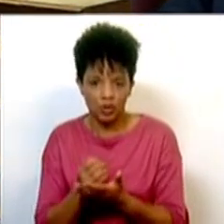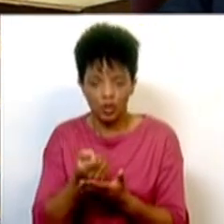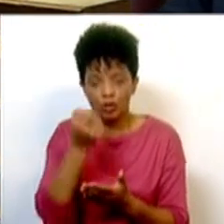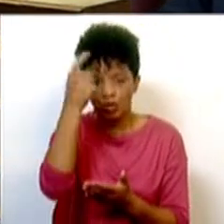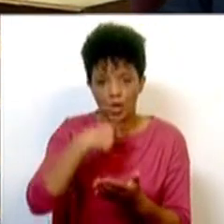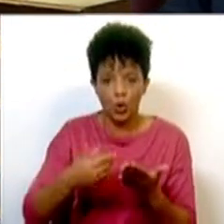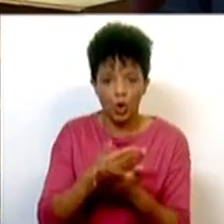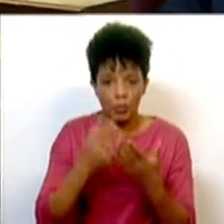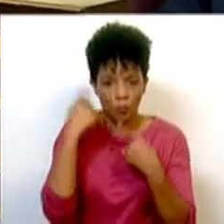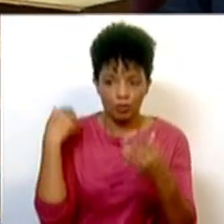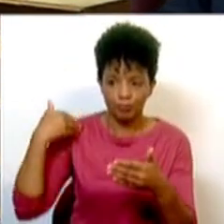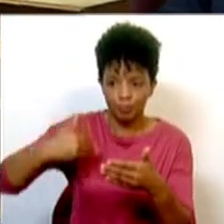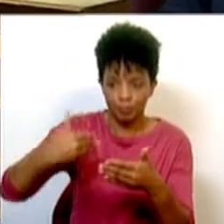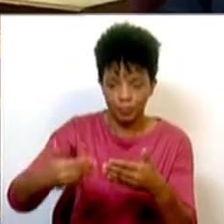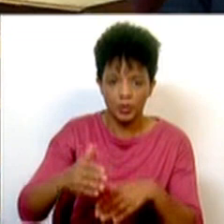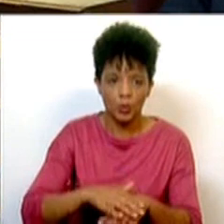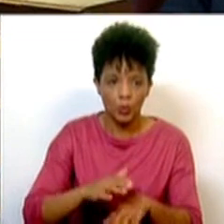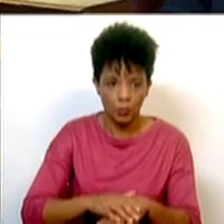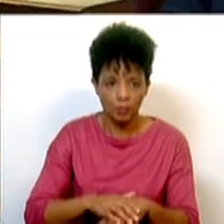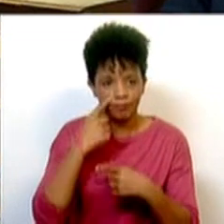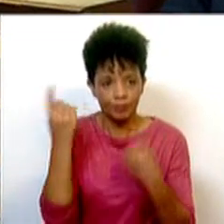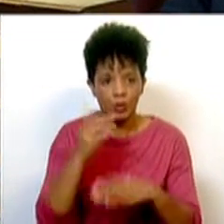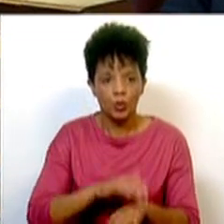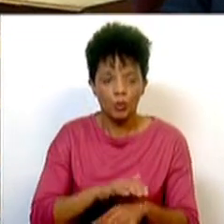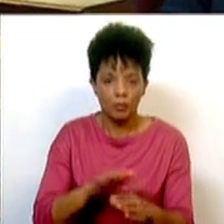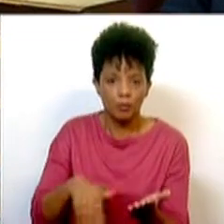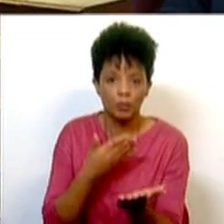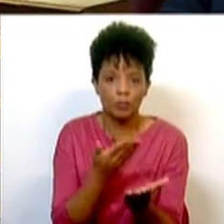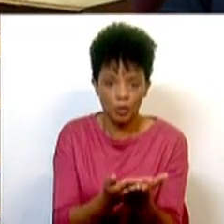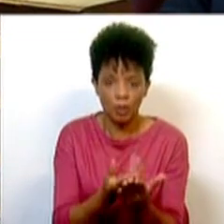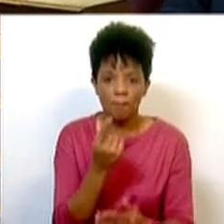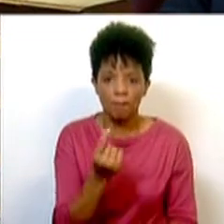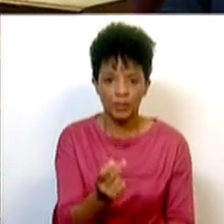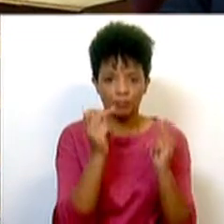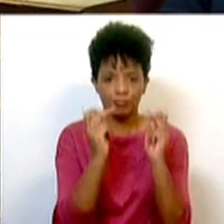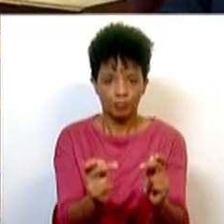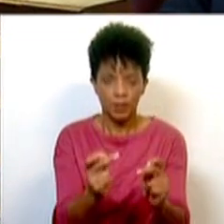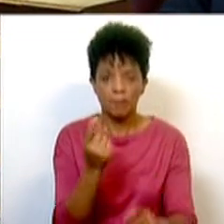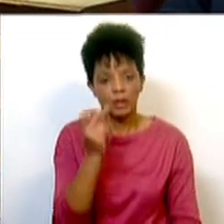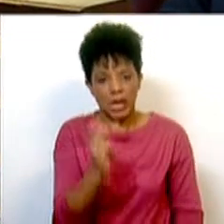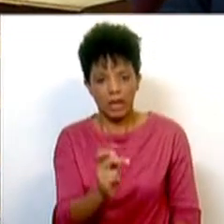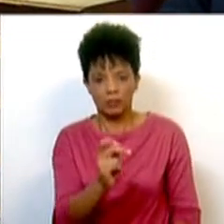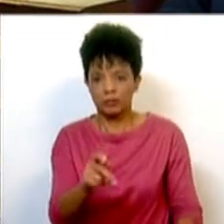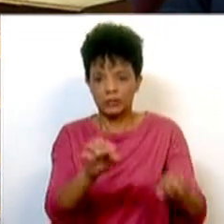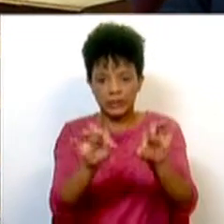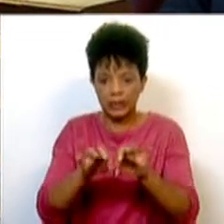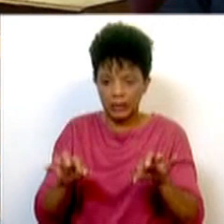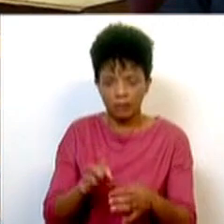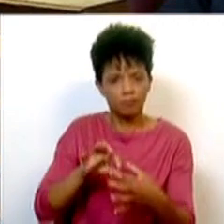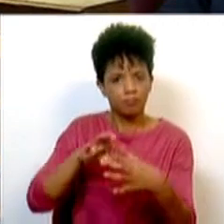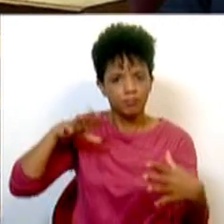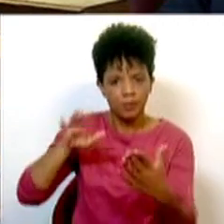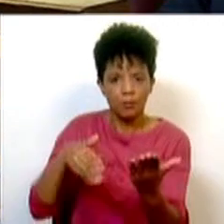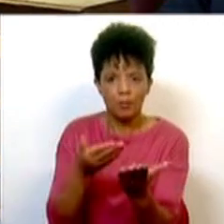isso e por isso é demonstrado porque é que estas propostas de fixação administrativa de preços, que nada têm a ver com a